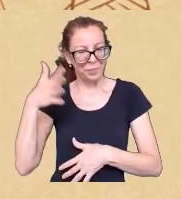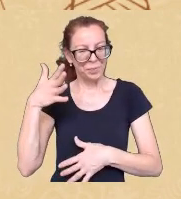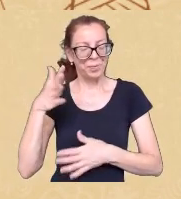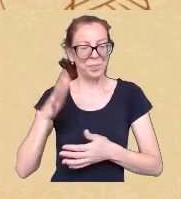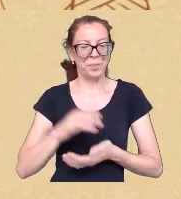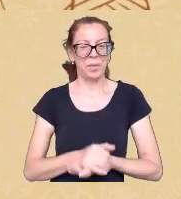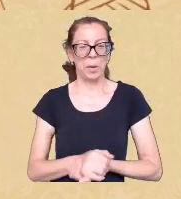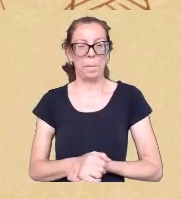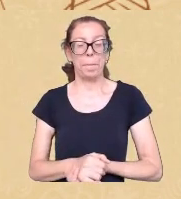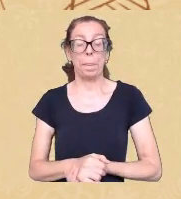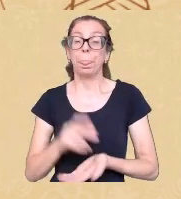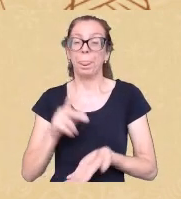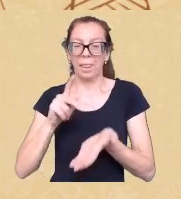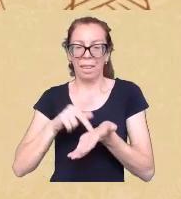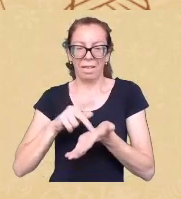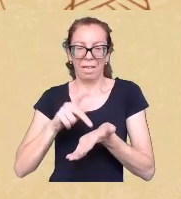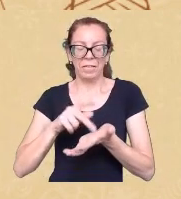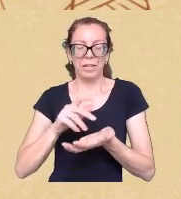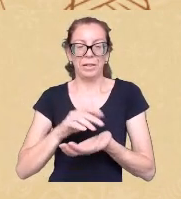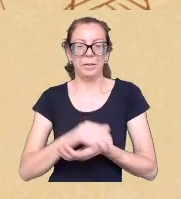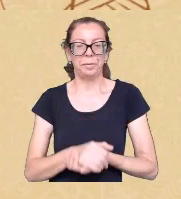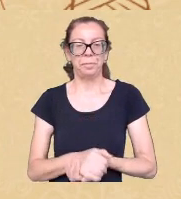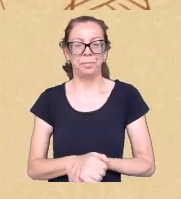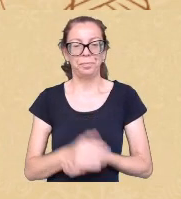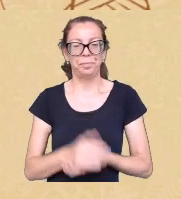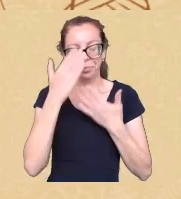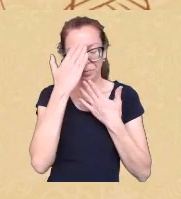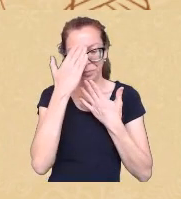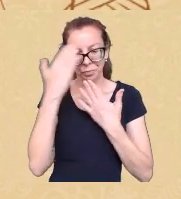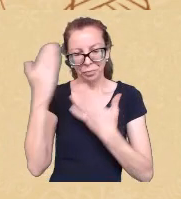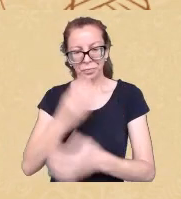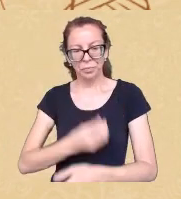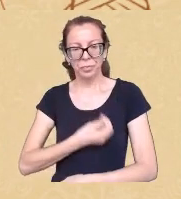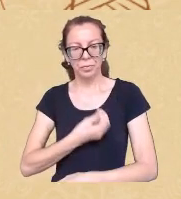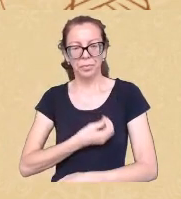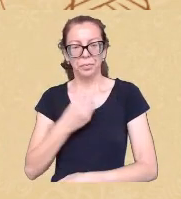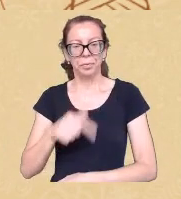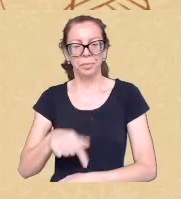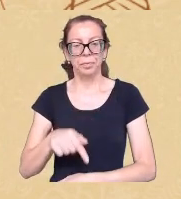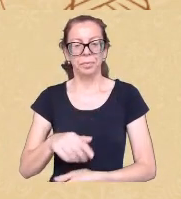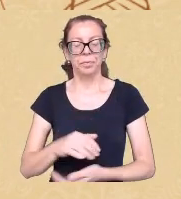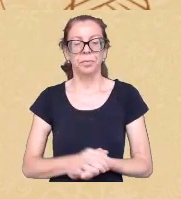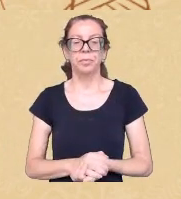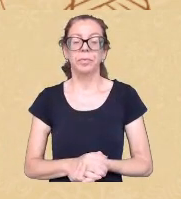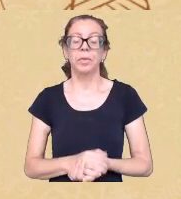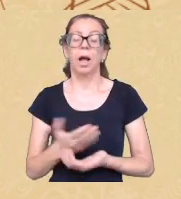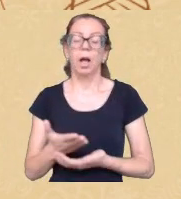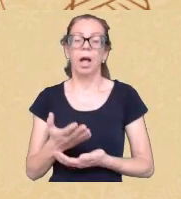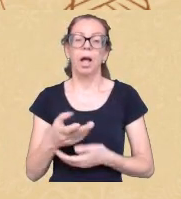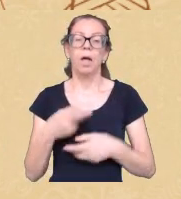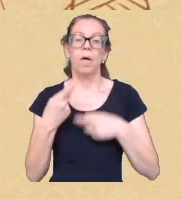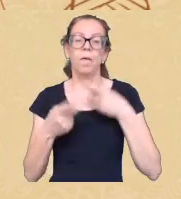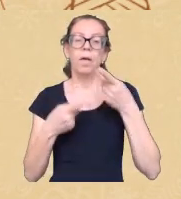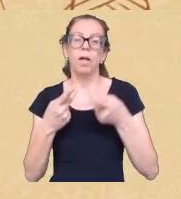verdade muito gratidão de estar aqui quero dizer a vocês que há muito tempo eu